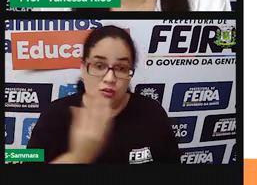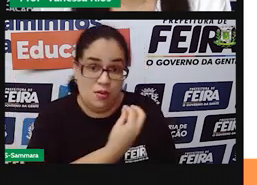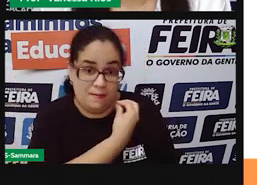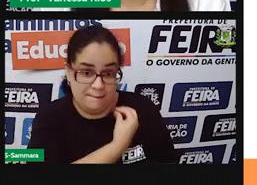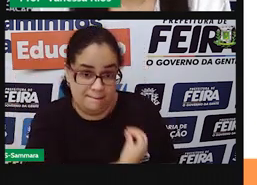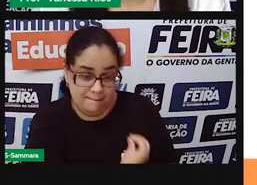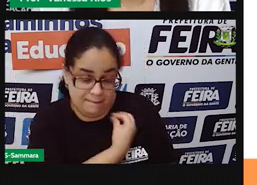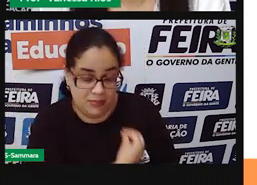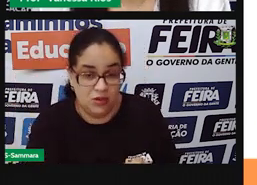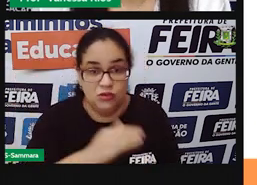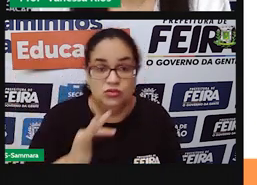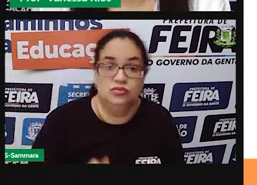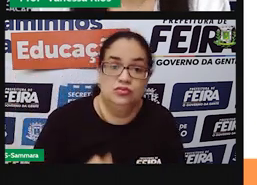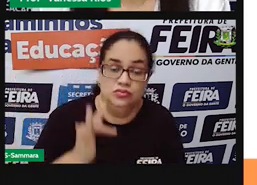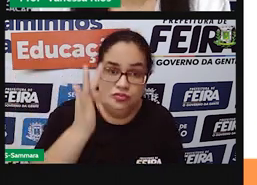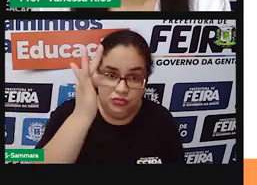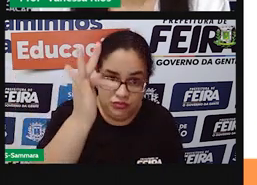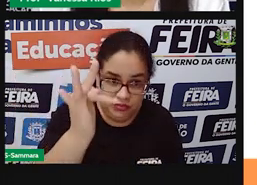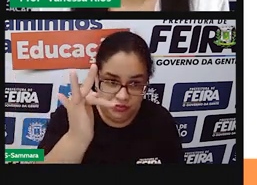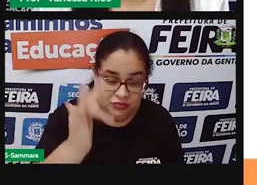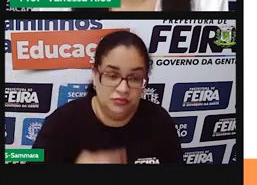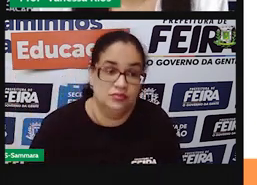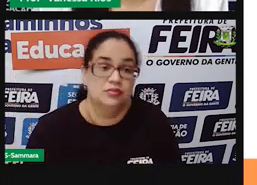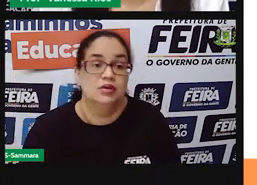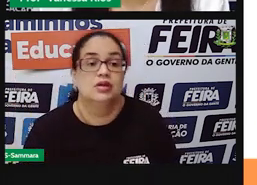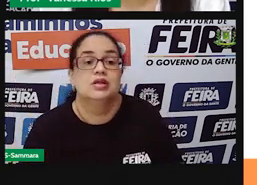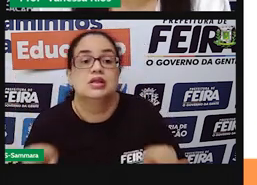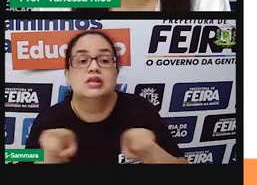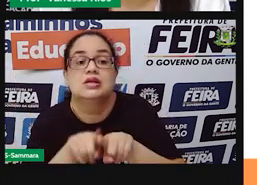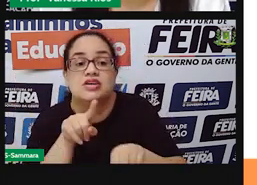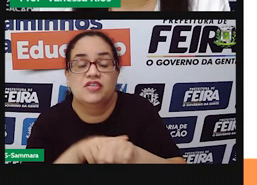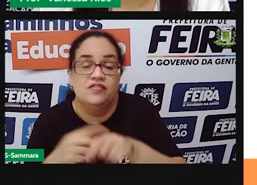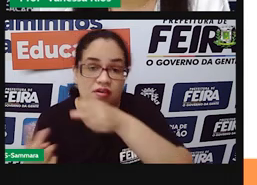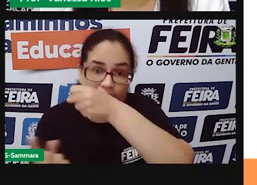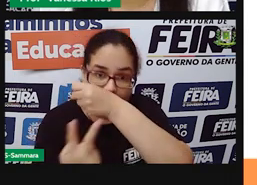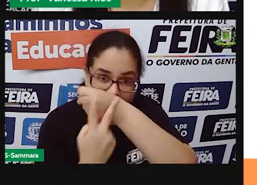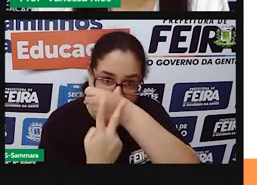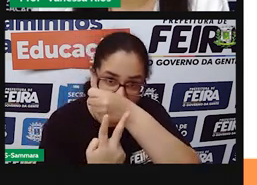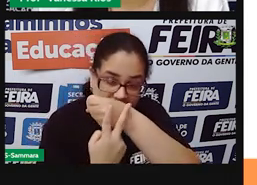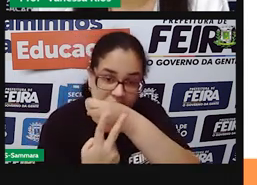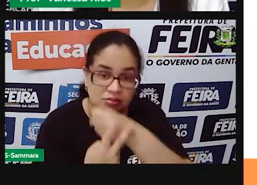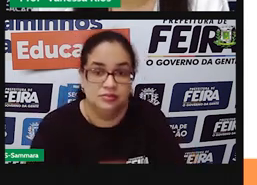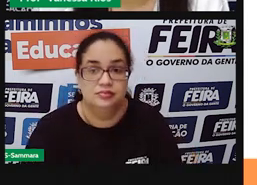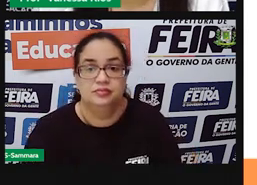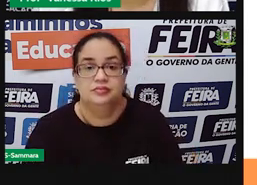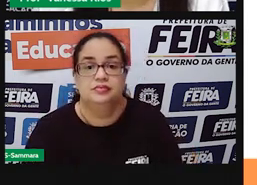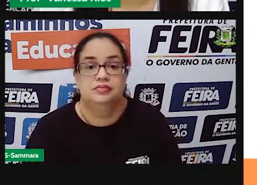no presente e também no futuro. Esses são os tempos verbais.